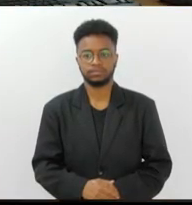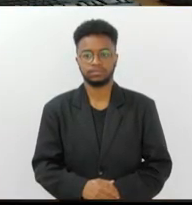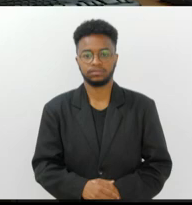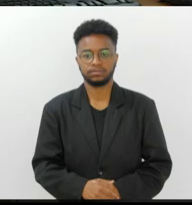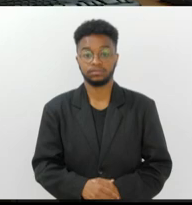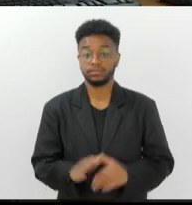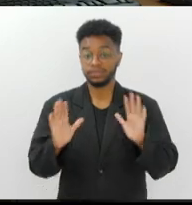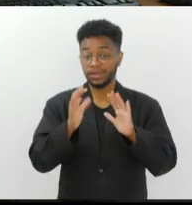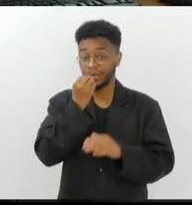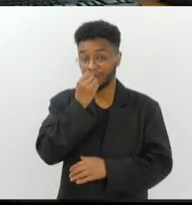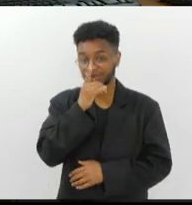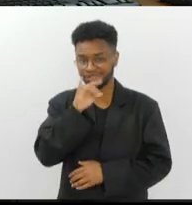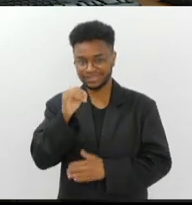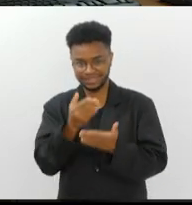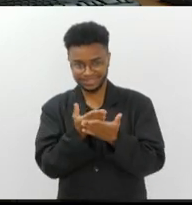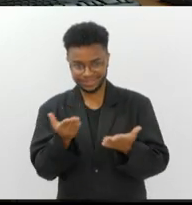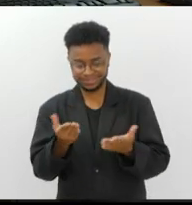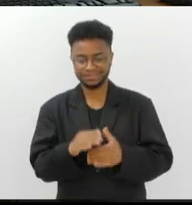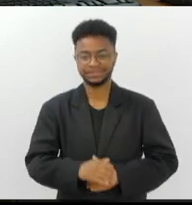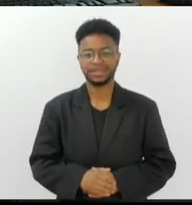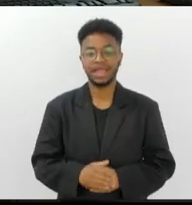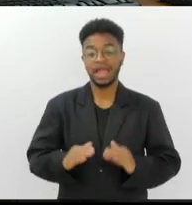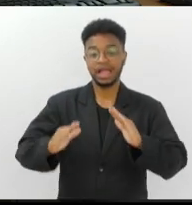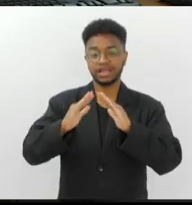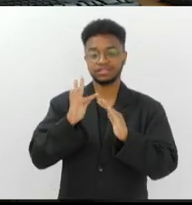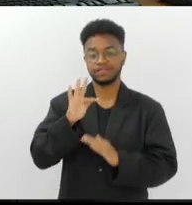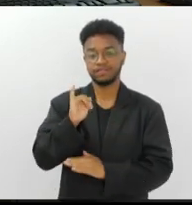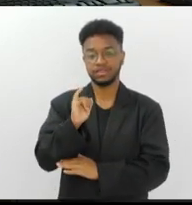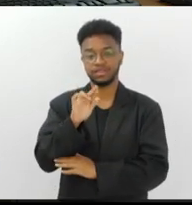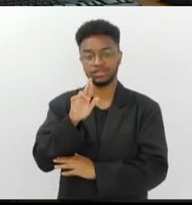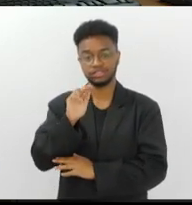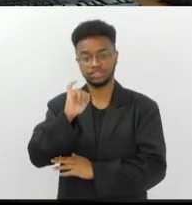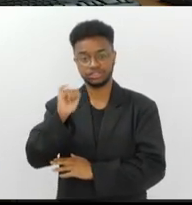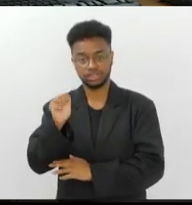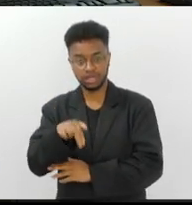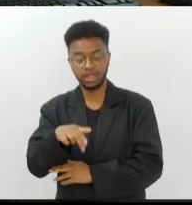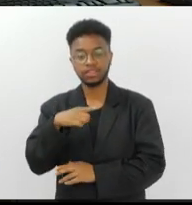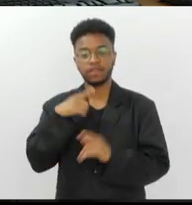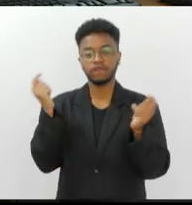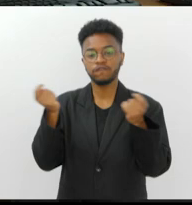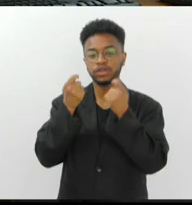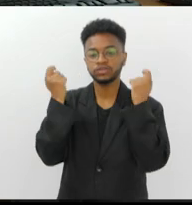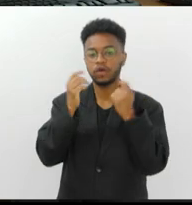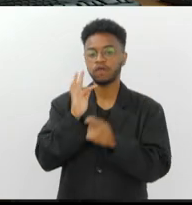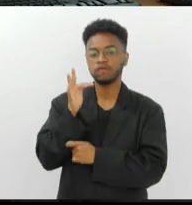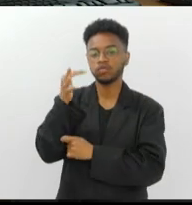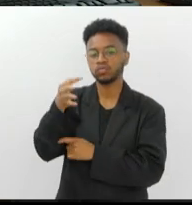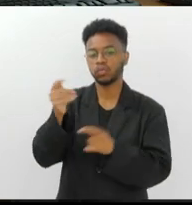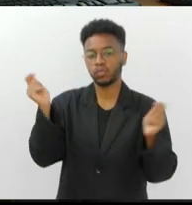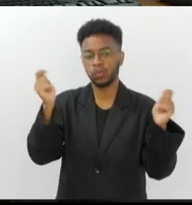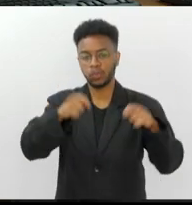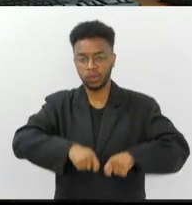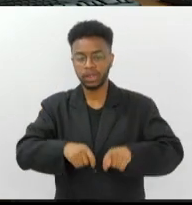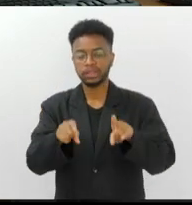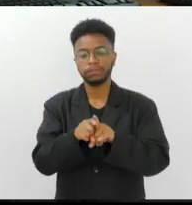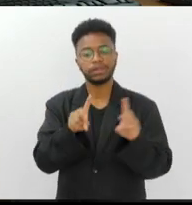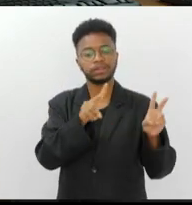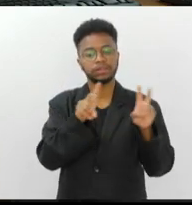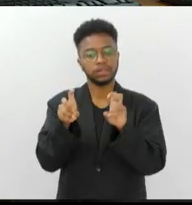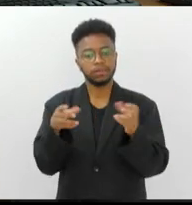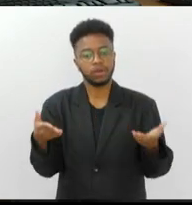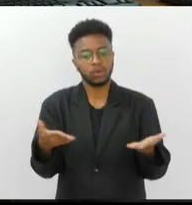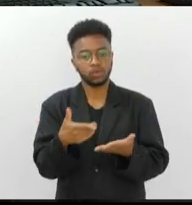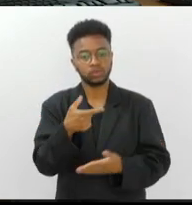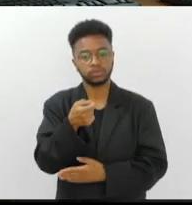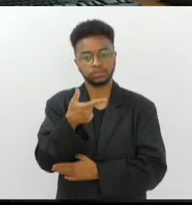Bom dia. A Casa Firjan e a Firjan estão promovendo o festival Futuros Possíveis e o tema deste ano